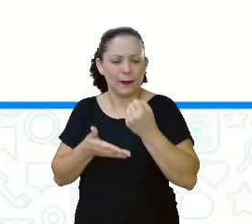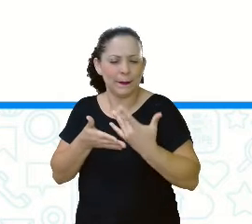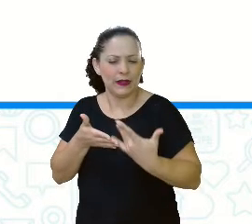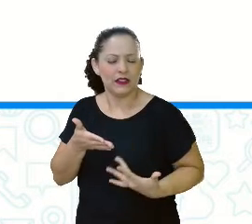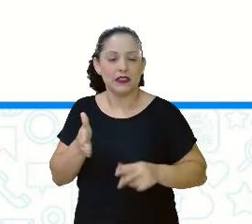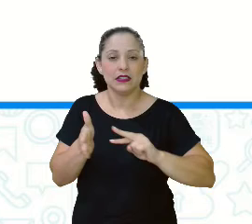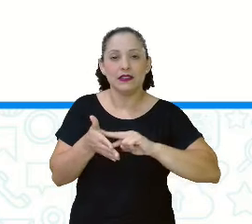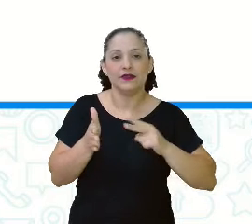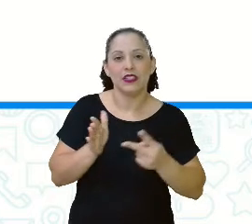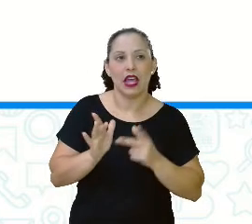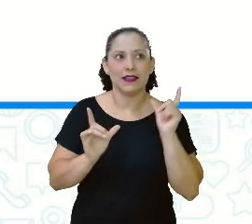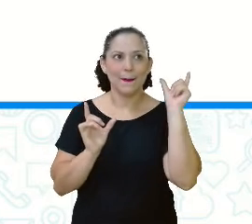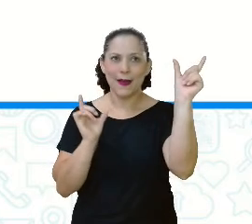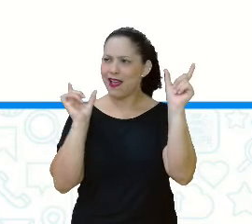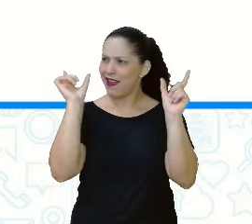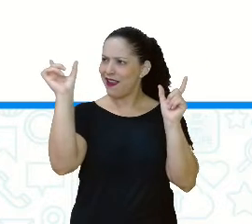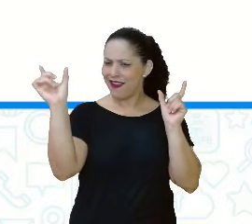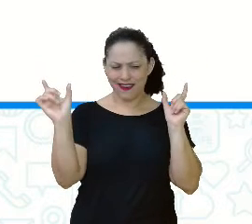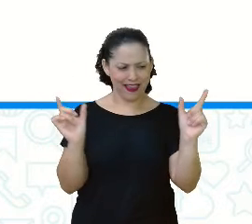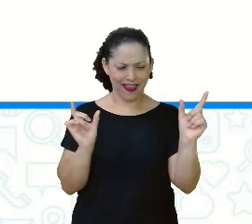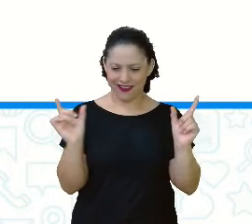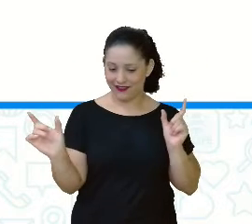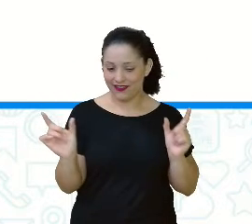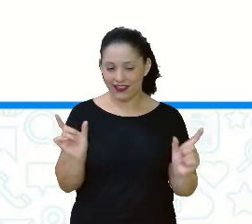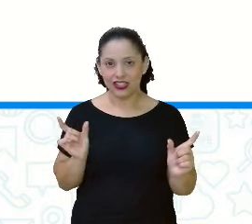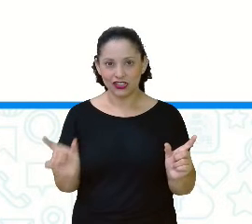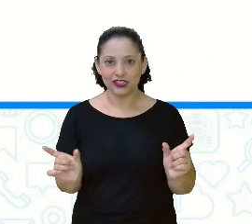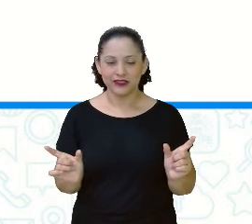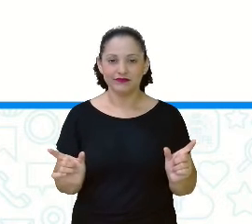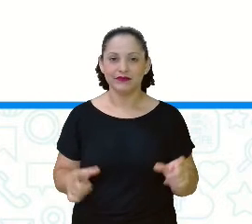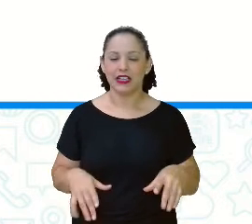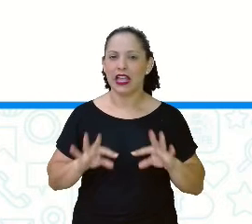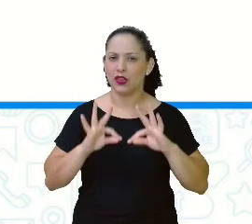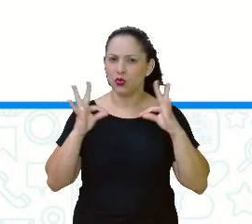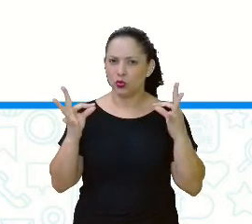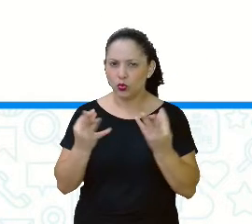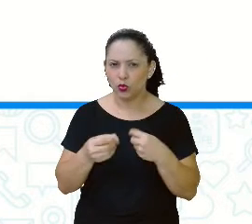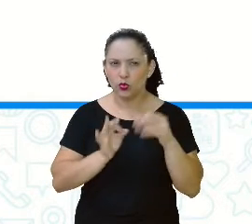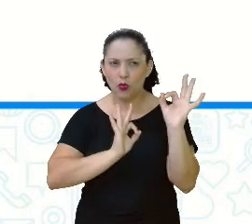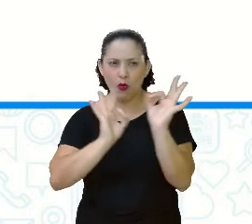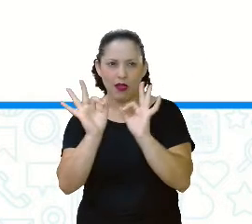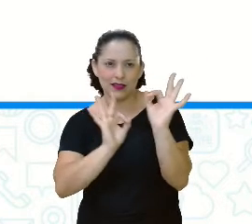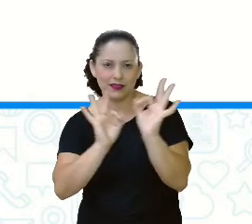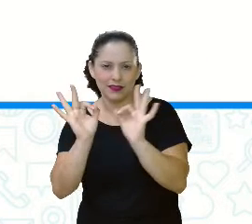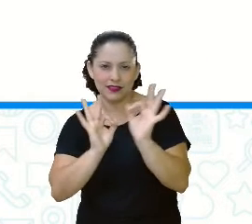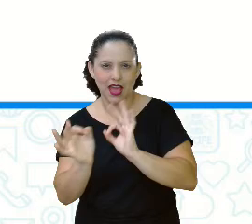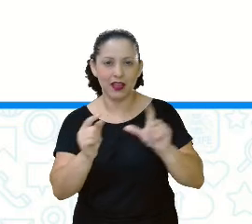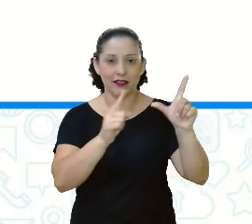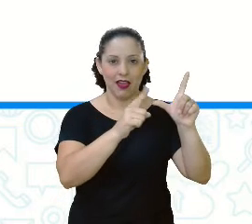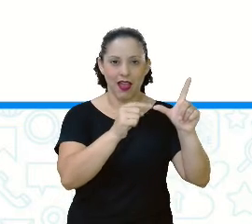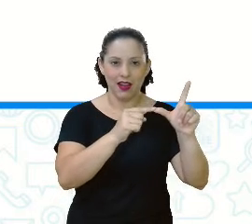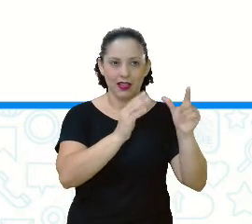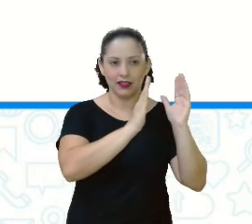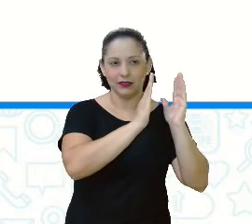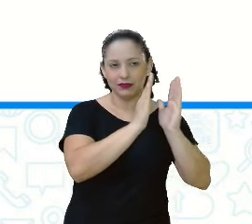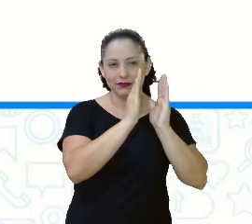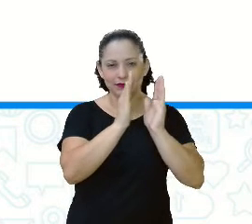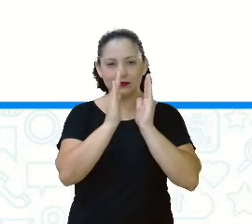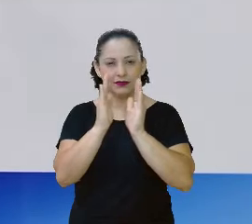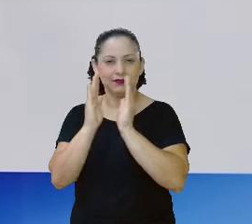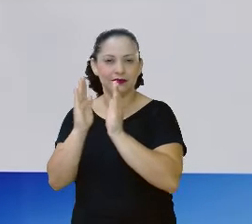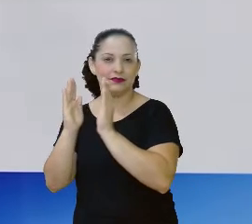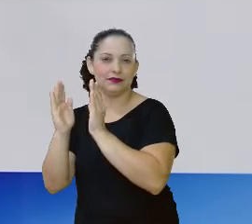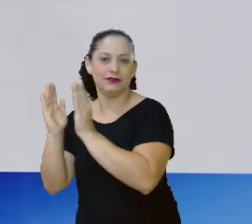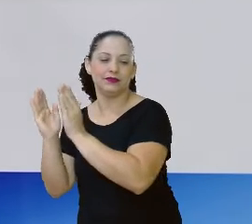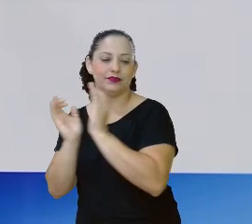significados das palavras. As palavras são apresentadas em ordem alfabética. Lembram? Eu acabei de falar isso.